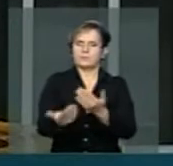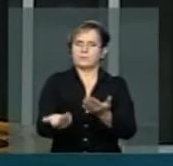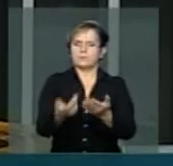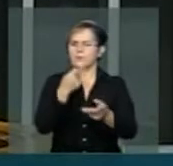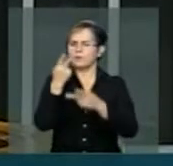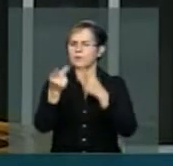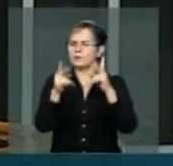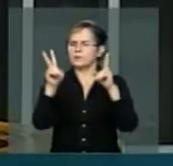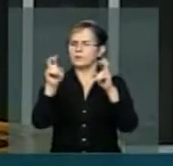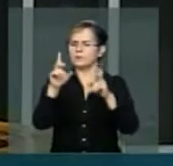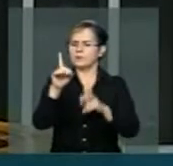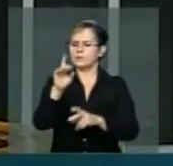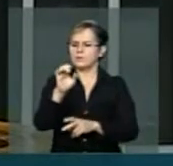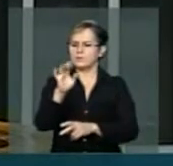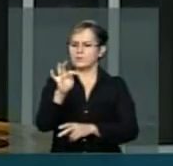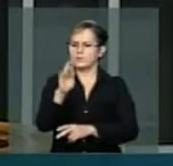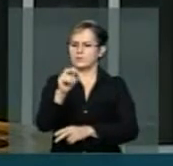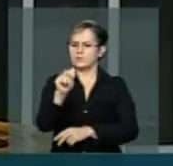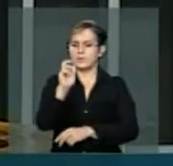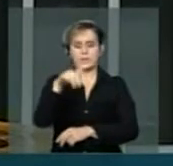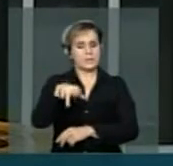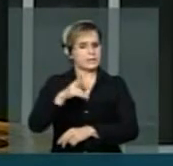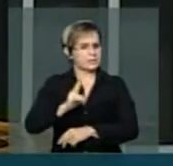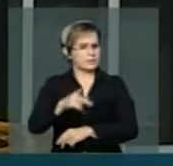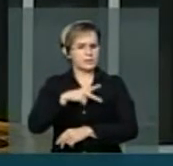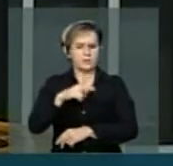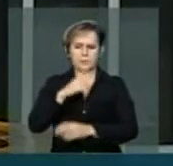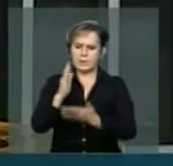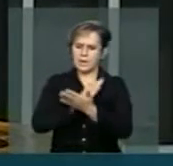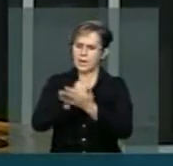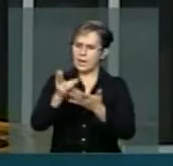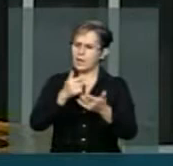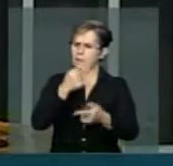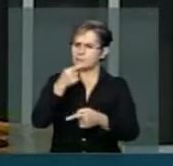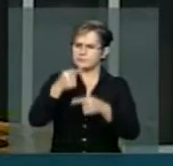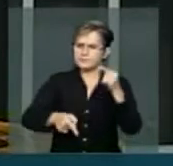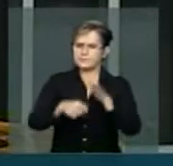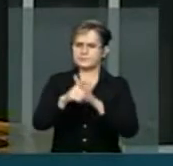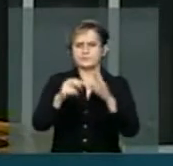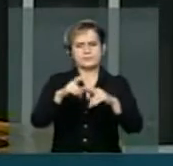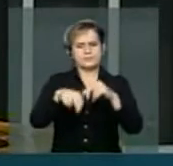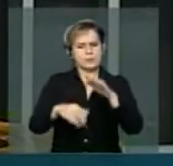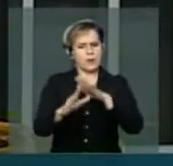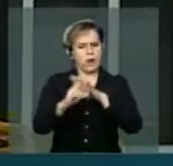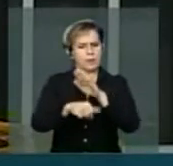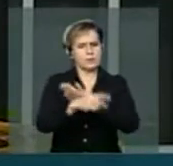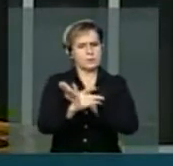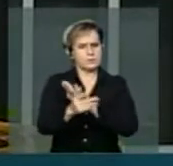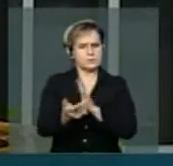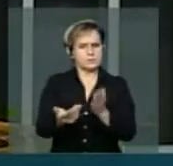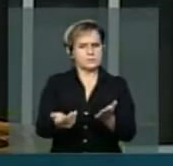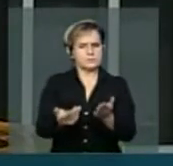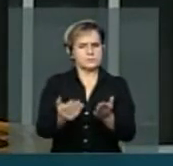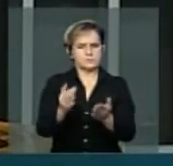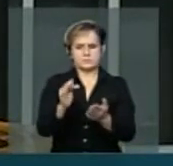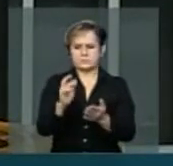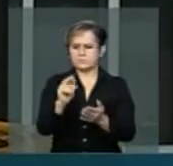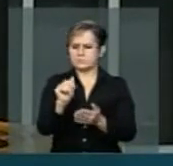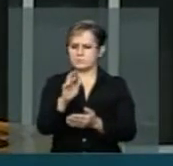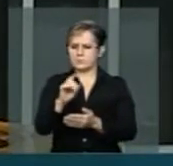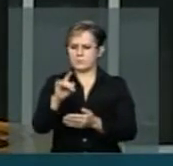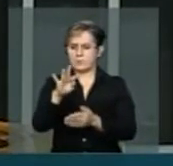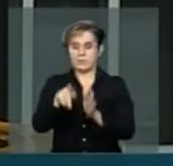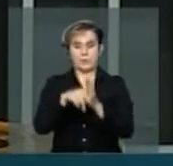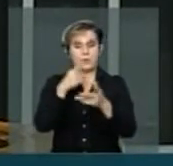sempre se tem alguma restrição em termos de corrupção ou de fraudes. Diz o procurador